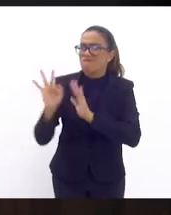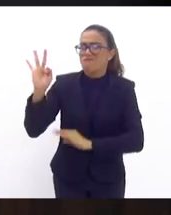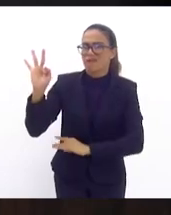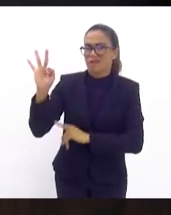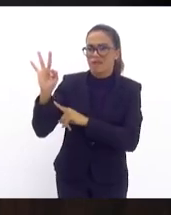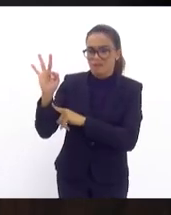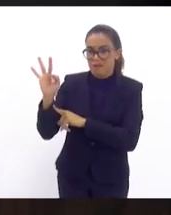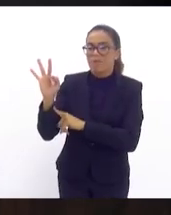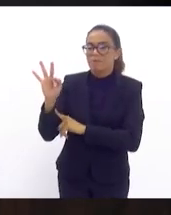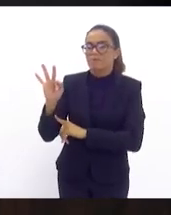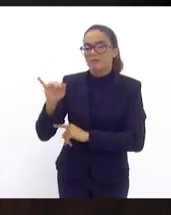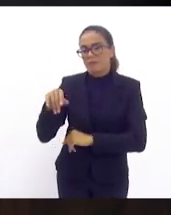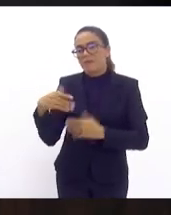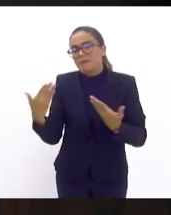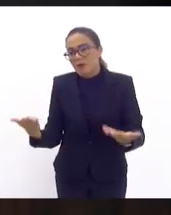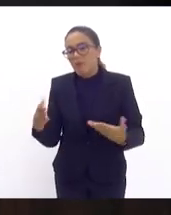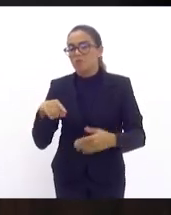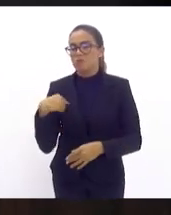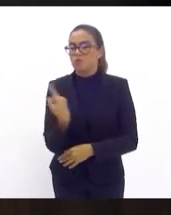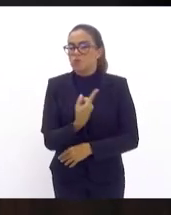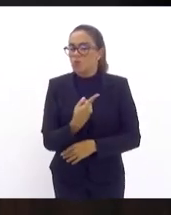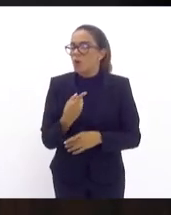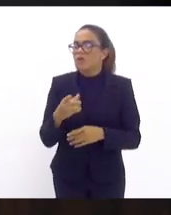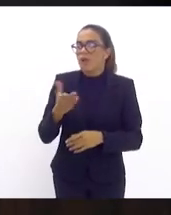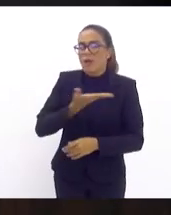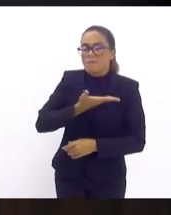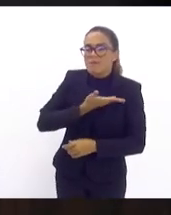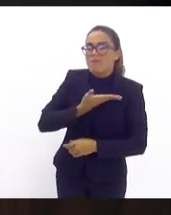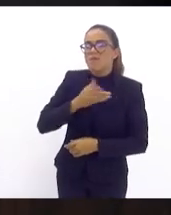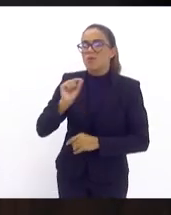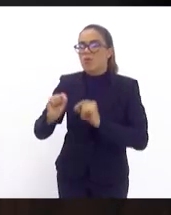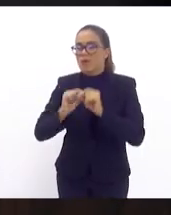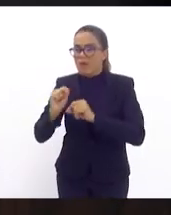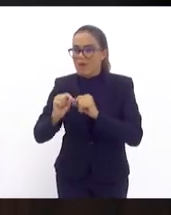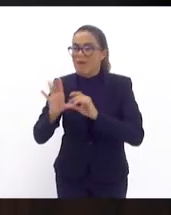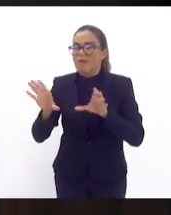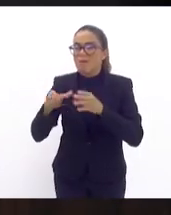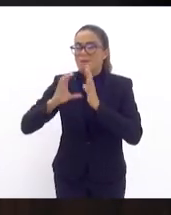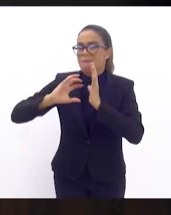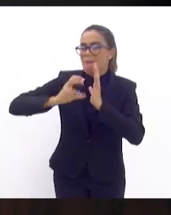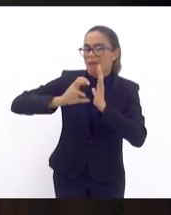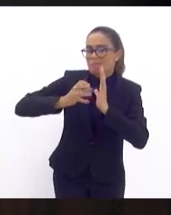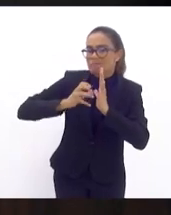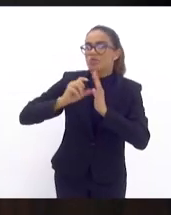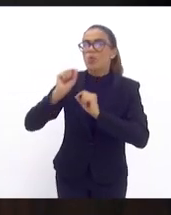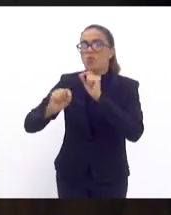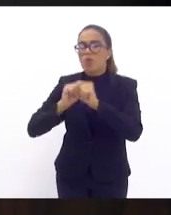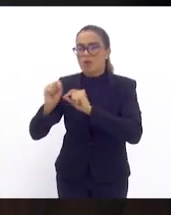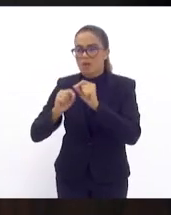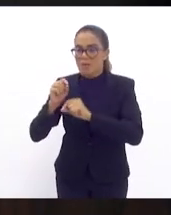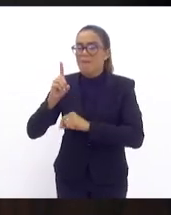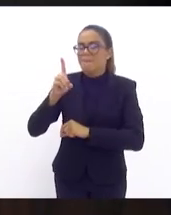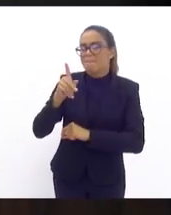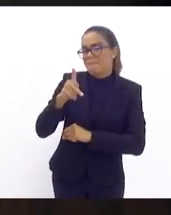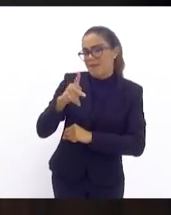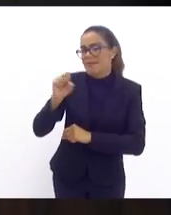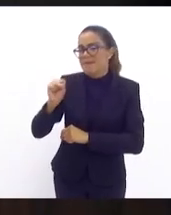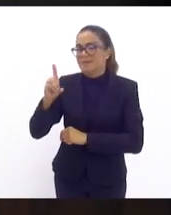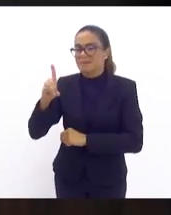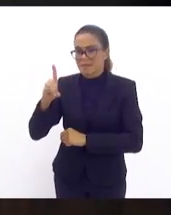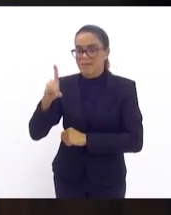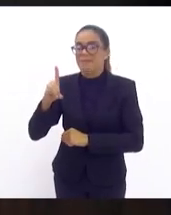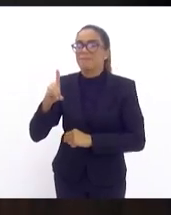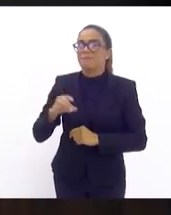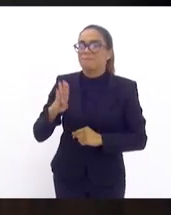o nosso deputado amigo colega de partido do S. Cláudio como vossa excelência também do PSD nós podemos